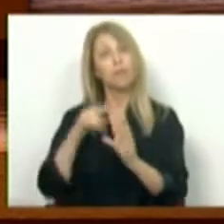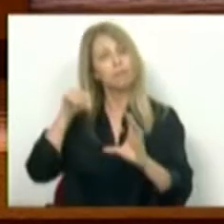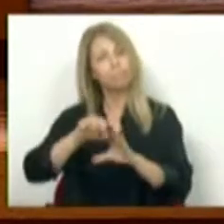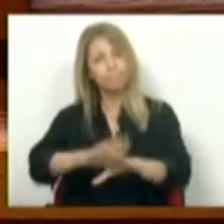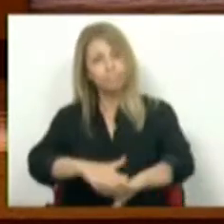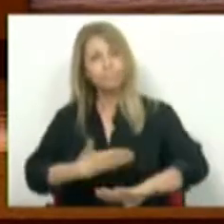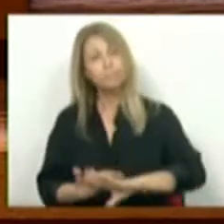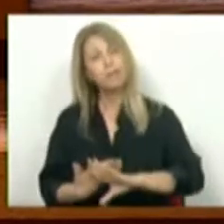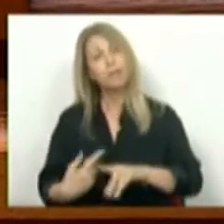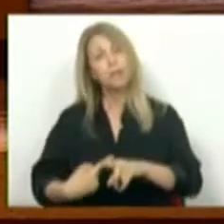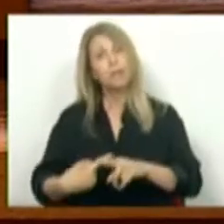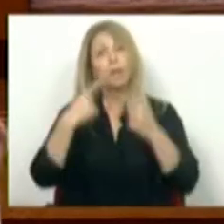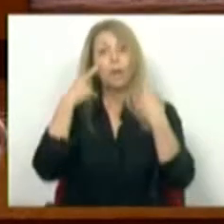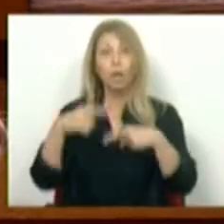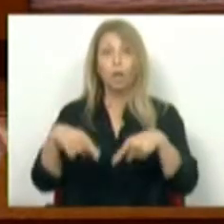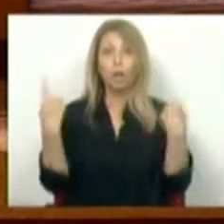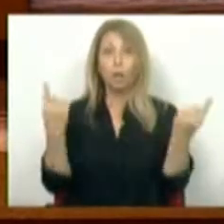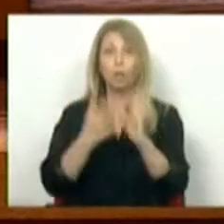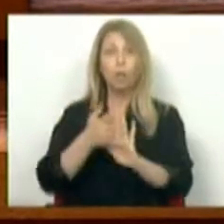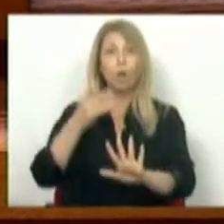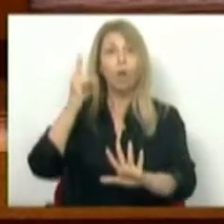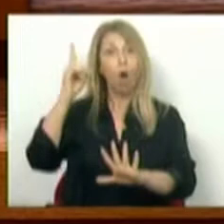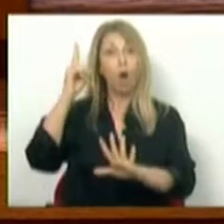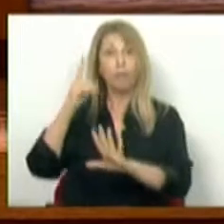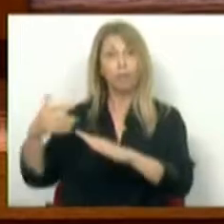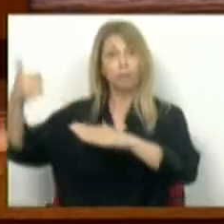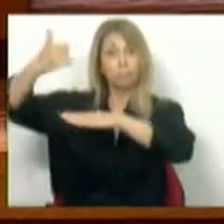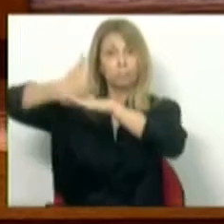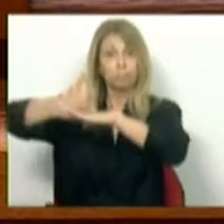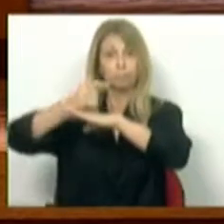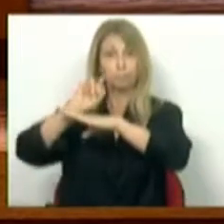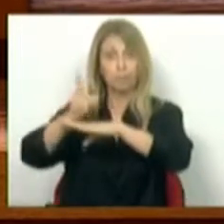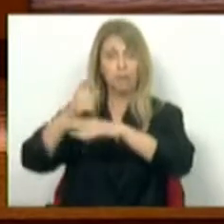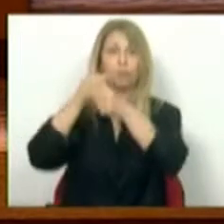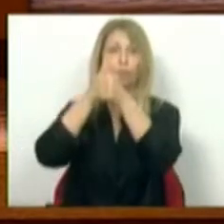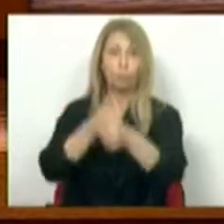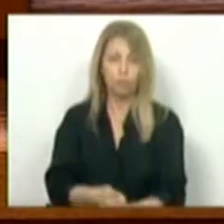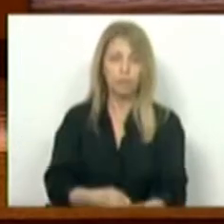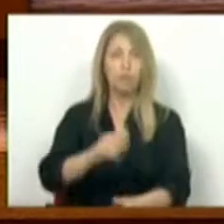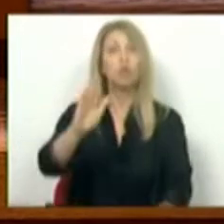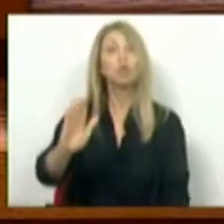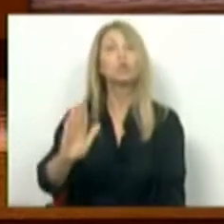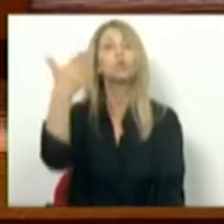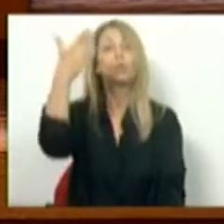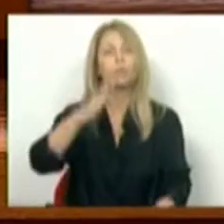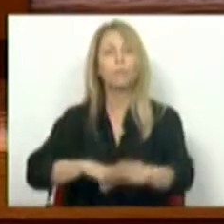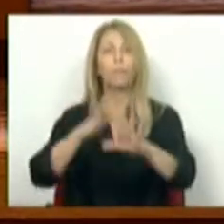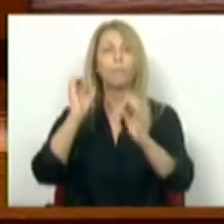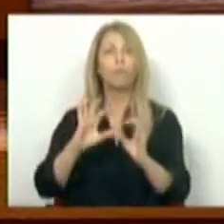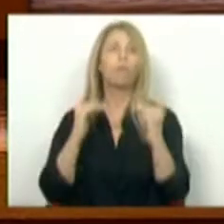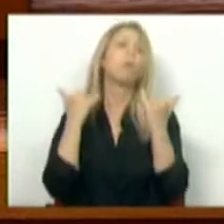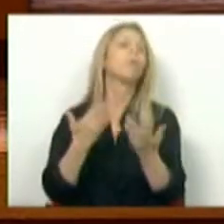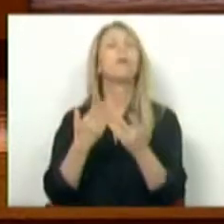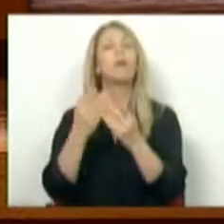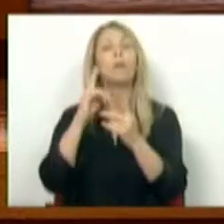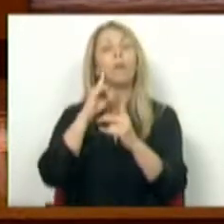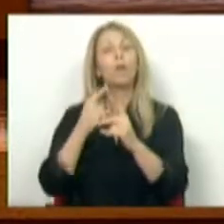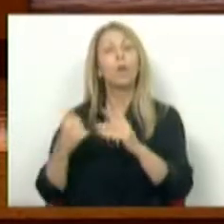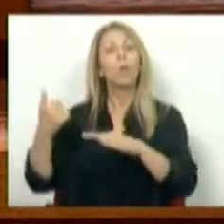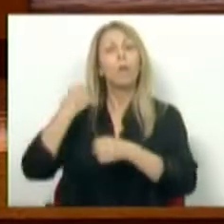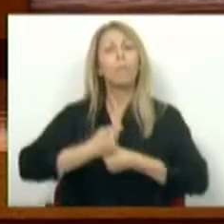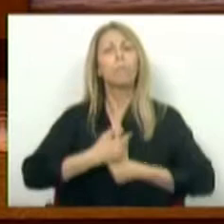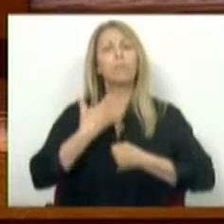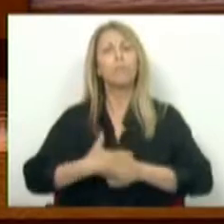do interesse público a que as ordens estão vinculadas a prosseguir. O primeiro é a clarificação das atribuições das ordens profissionais,